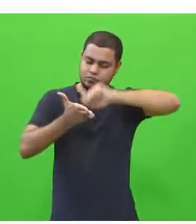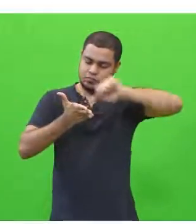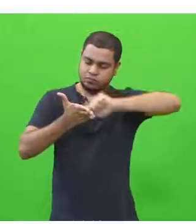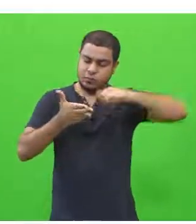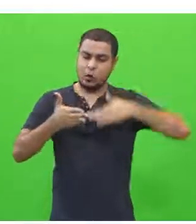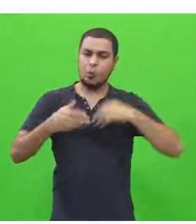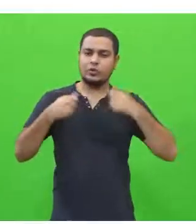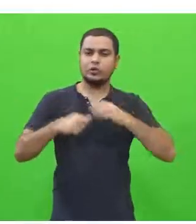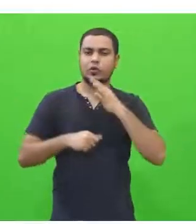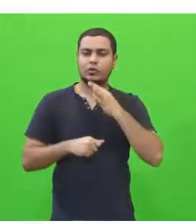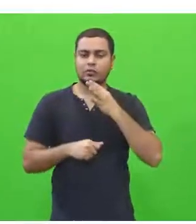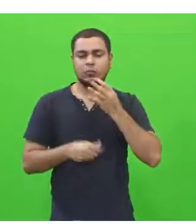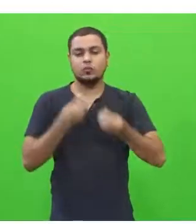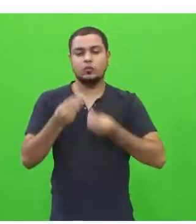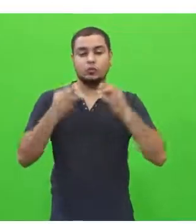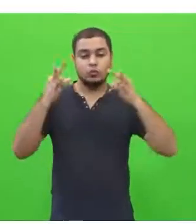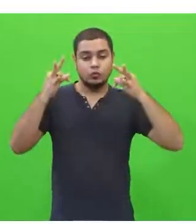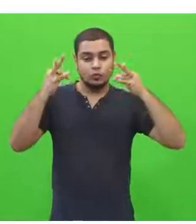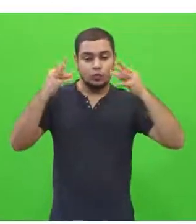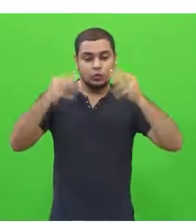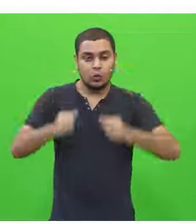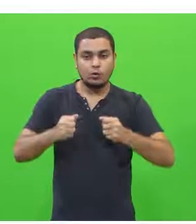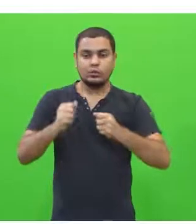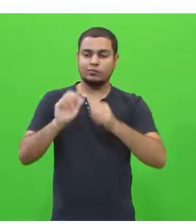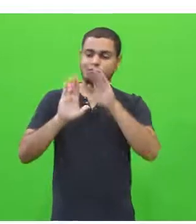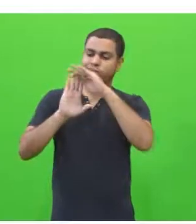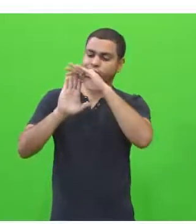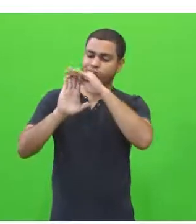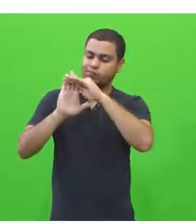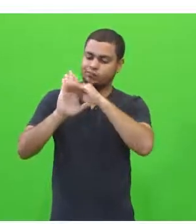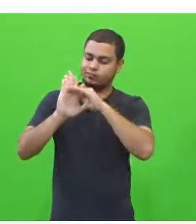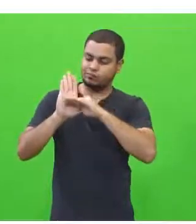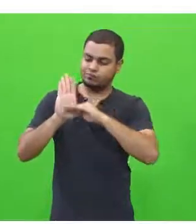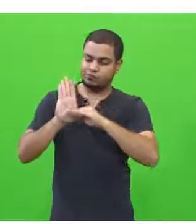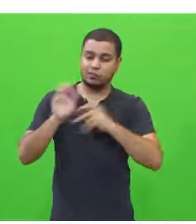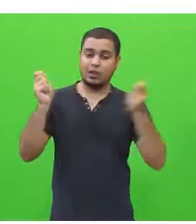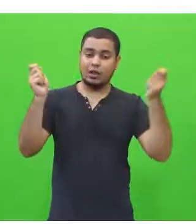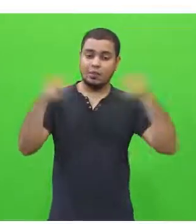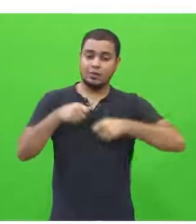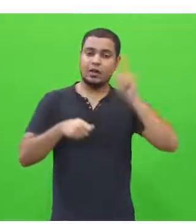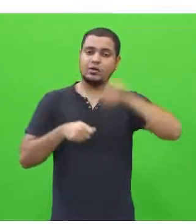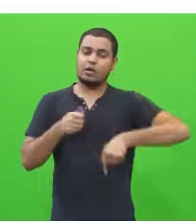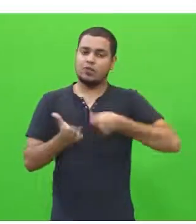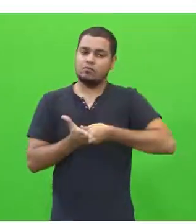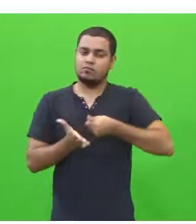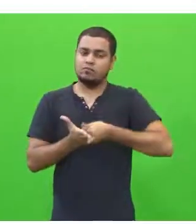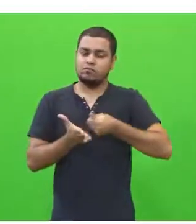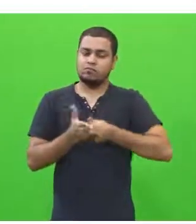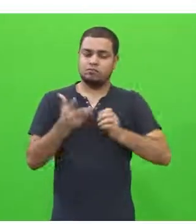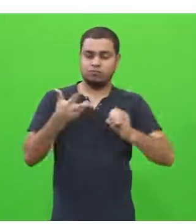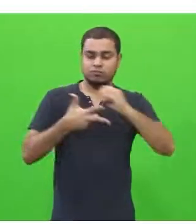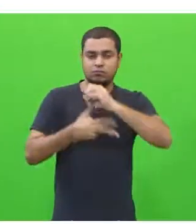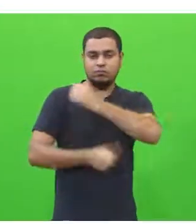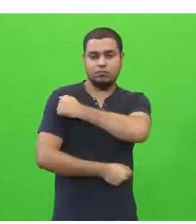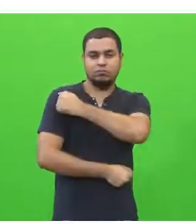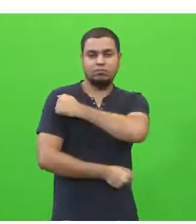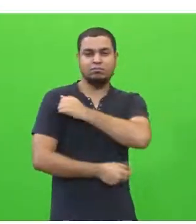preciso ter conhecimento de todas as competências que vão ser exigidas dos candidatos.